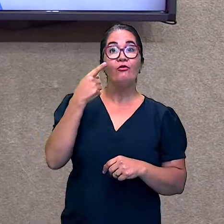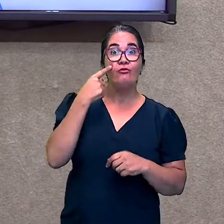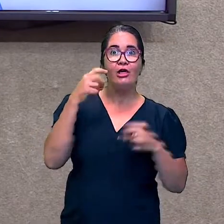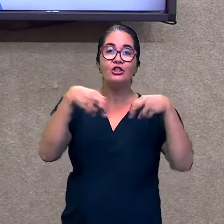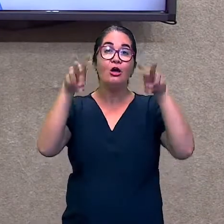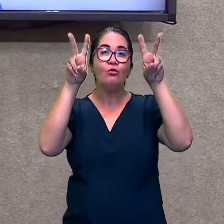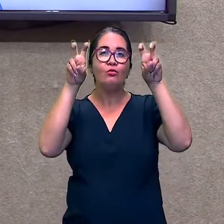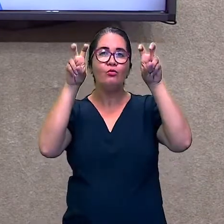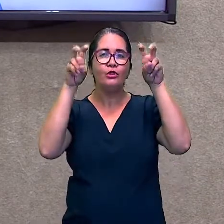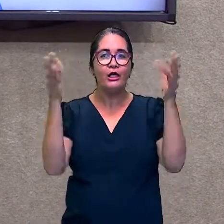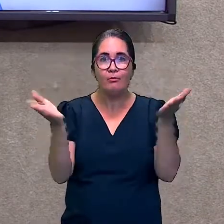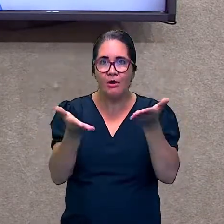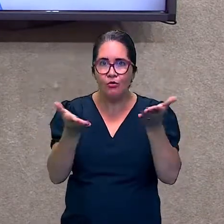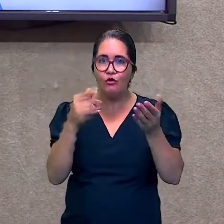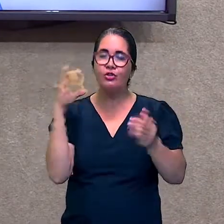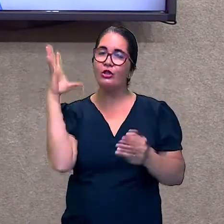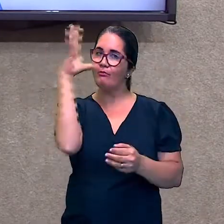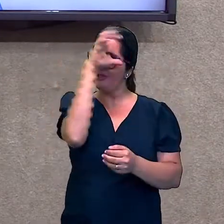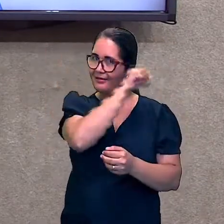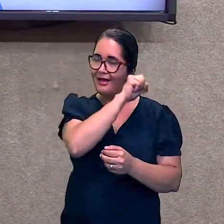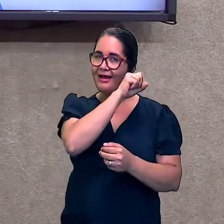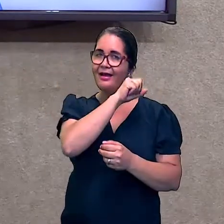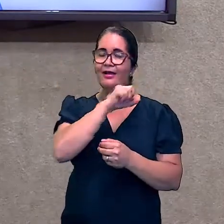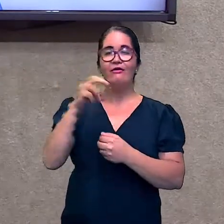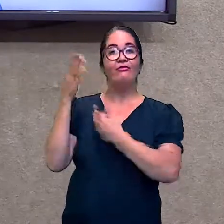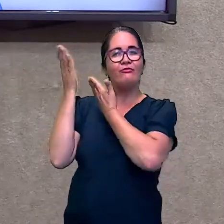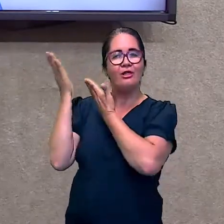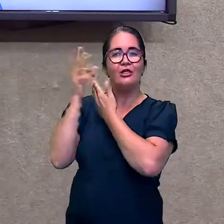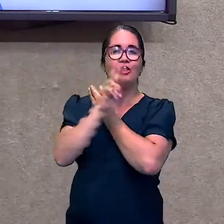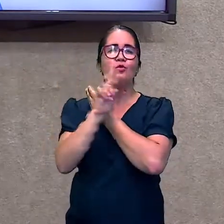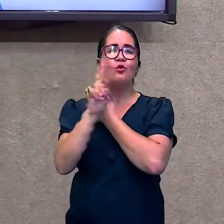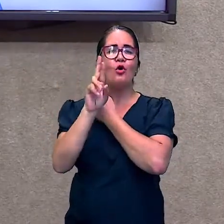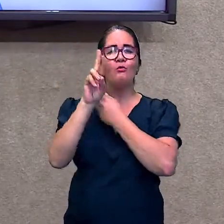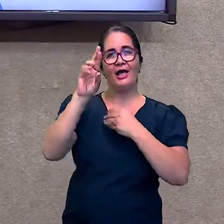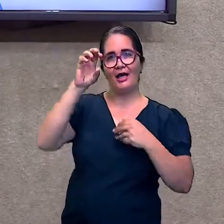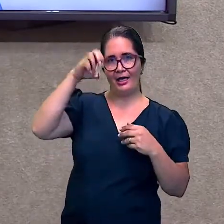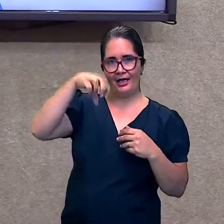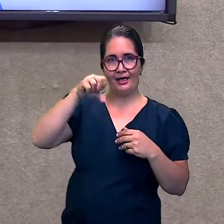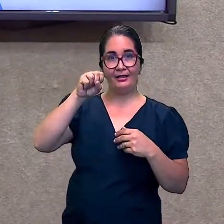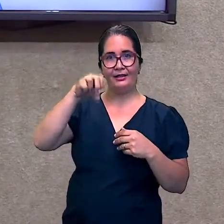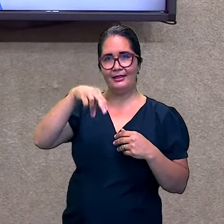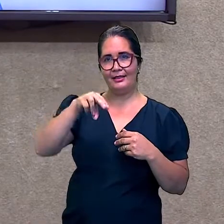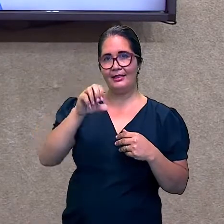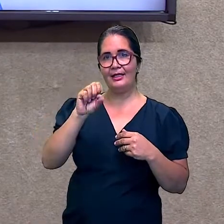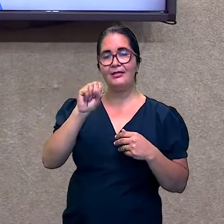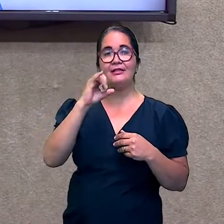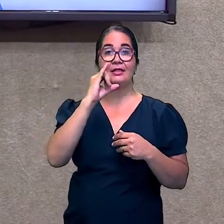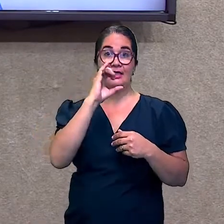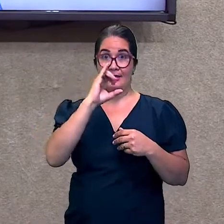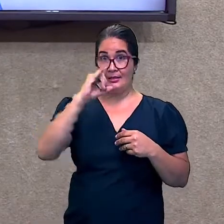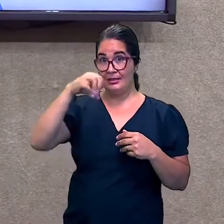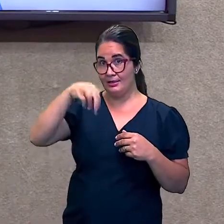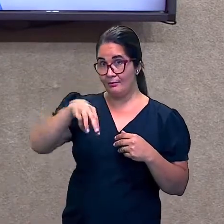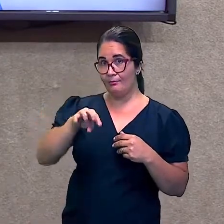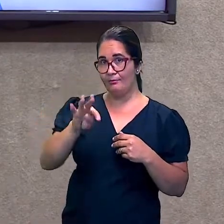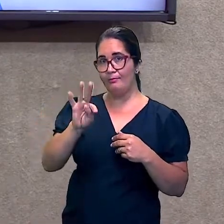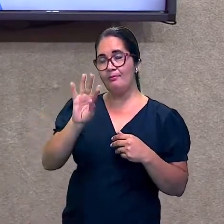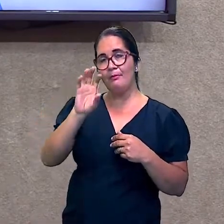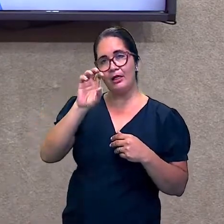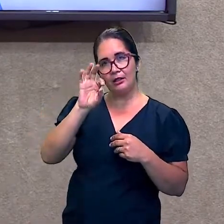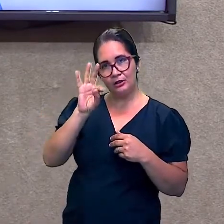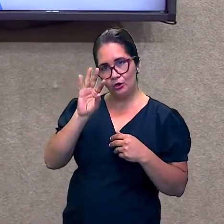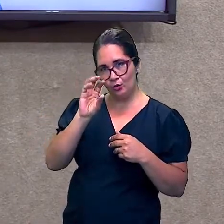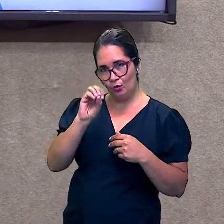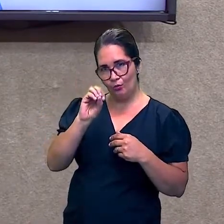palavra já indica o renascer. Nós vamos entender um pouco como foi a transição que ocorreu neste período